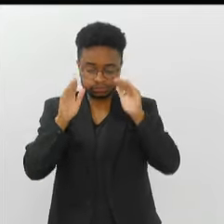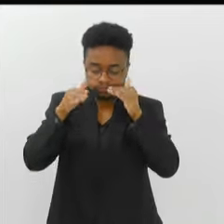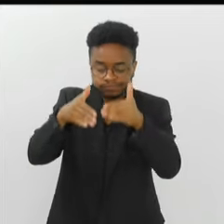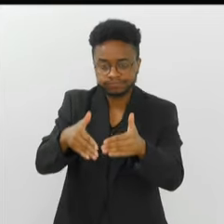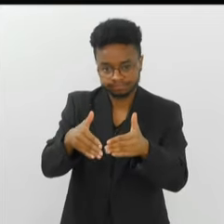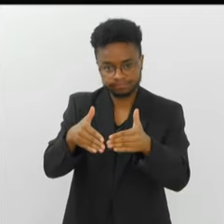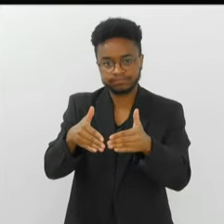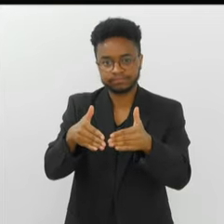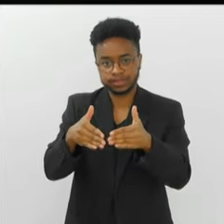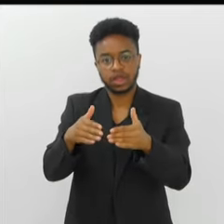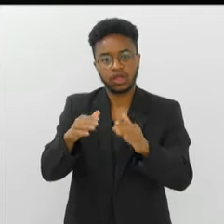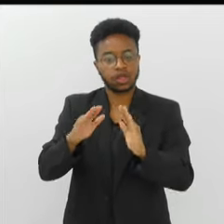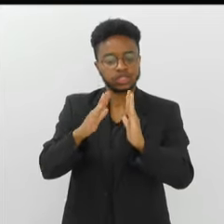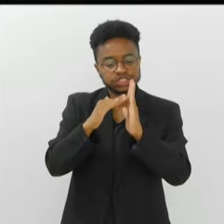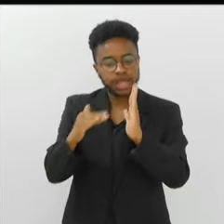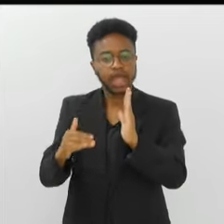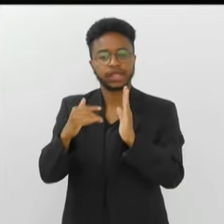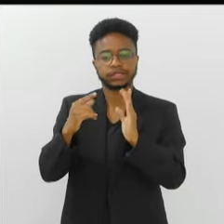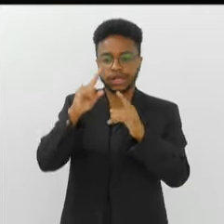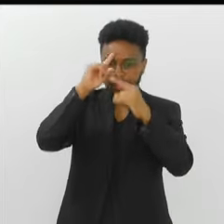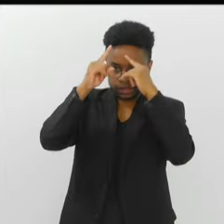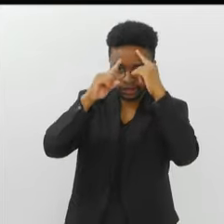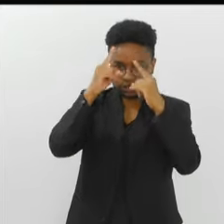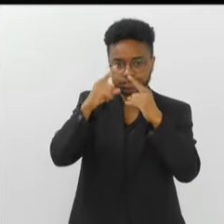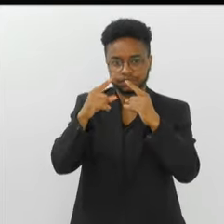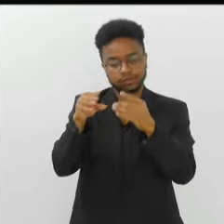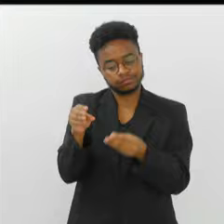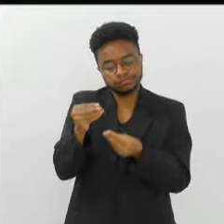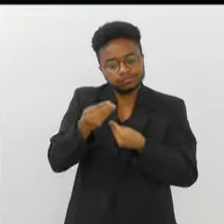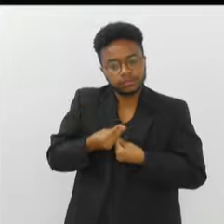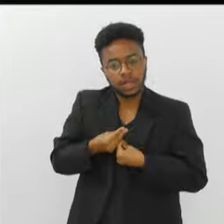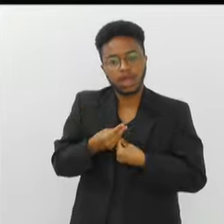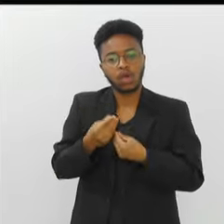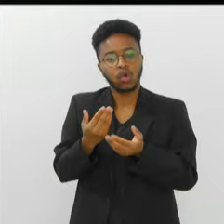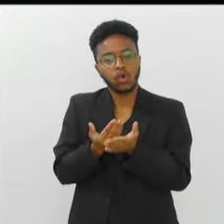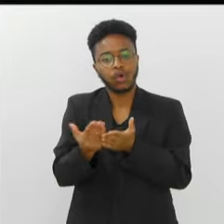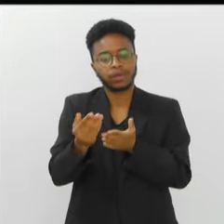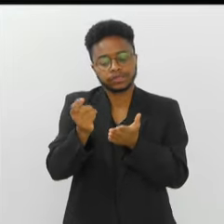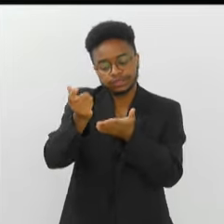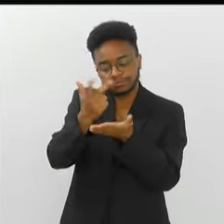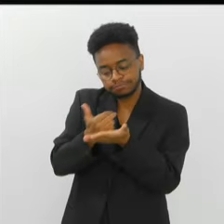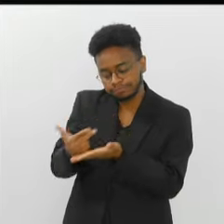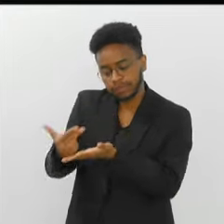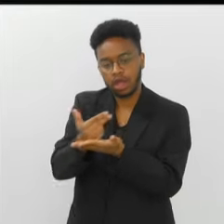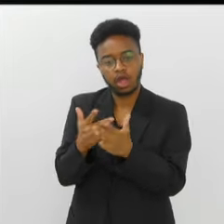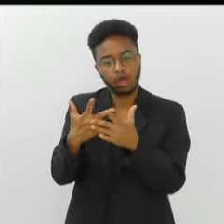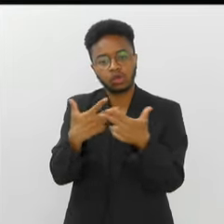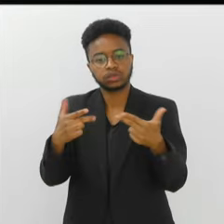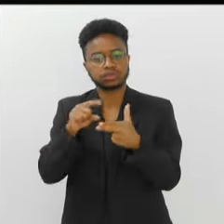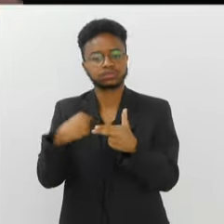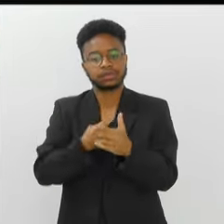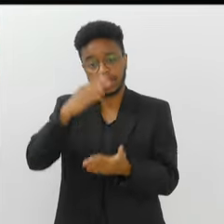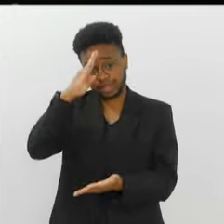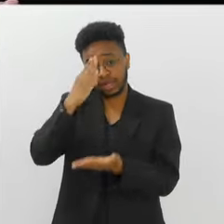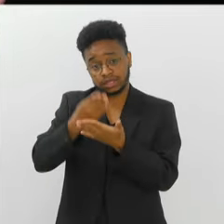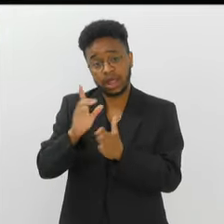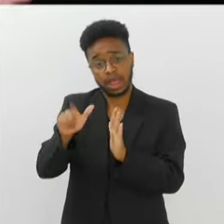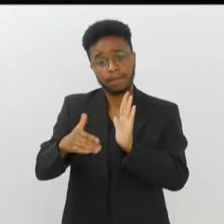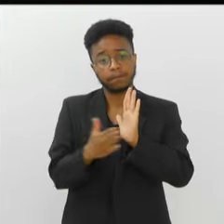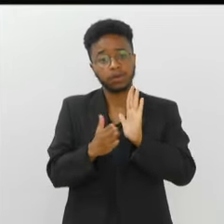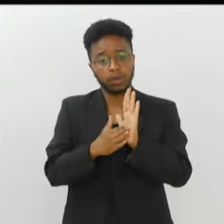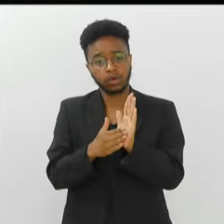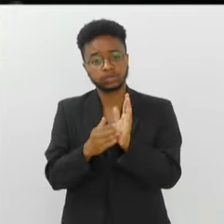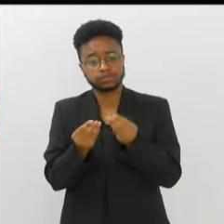convicções criativas, estéticas, e traz, né? E revela aquilo que você acredita como